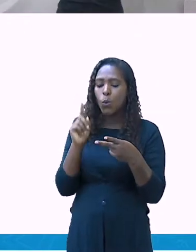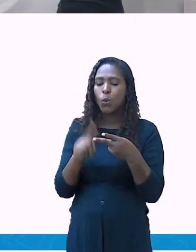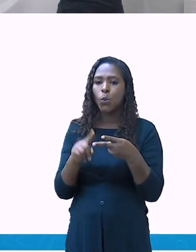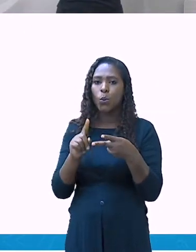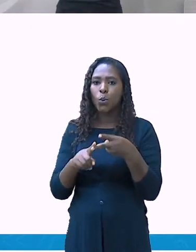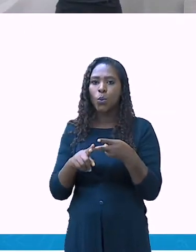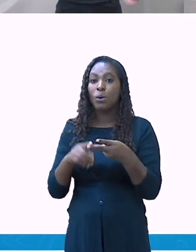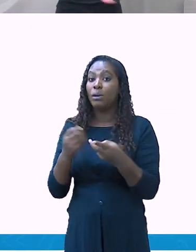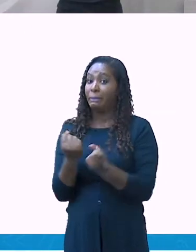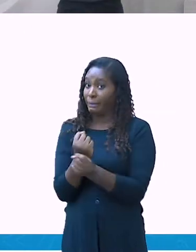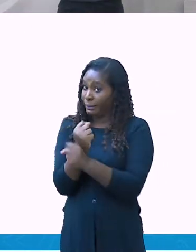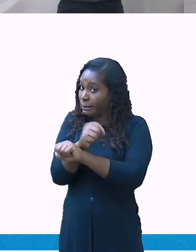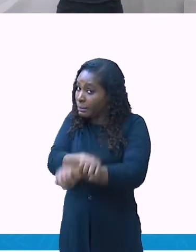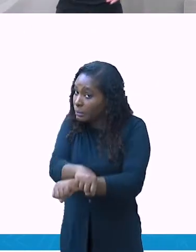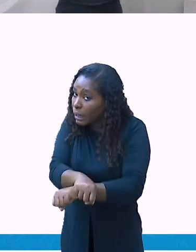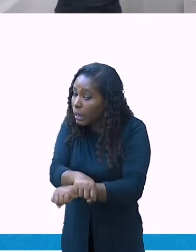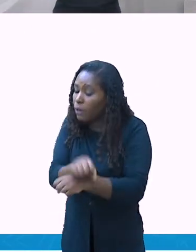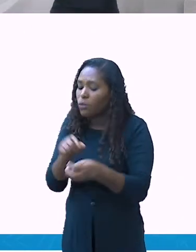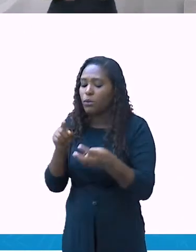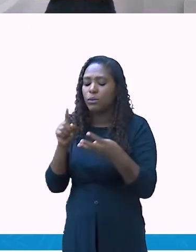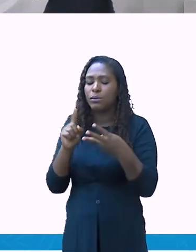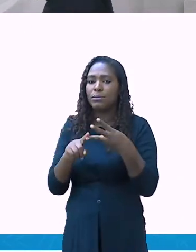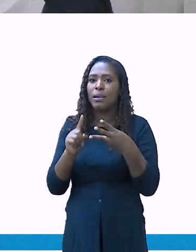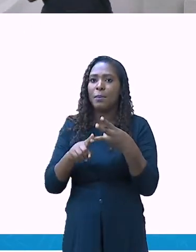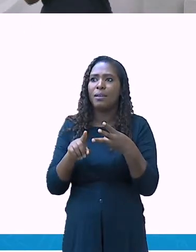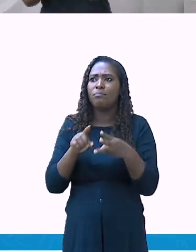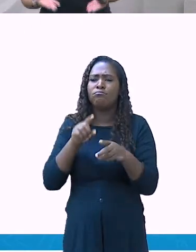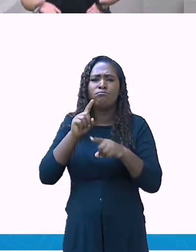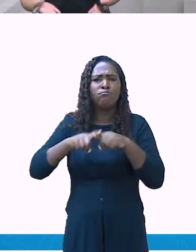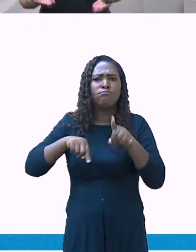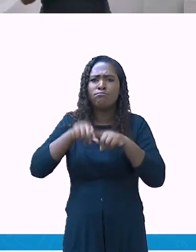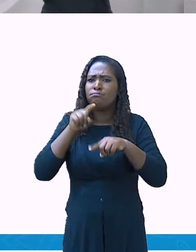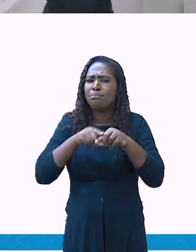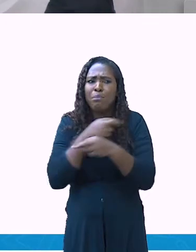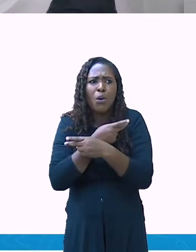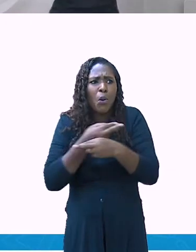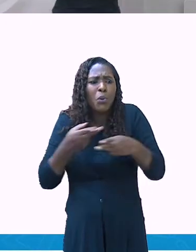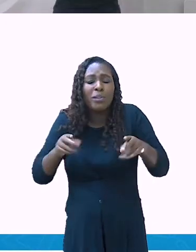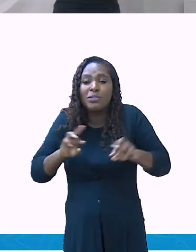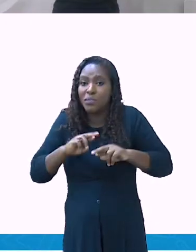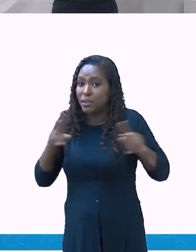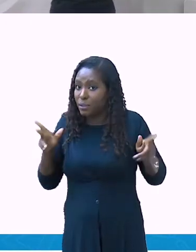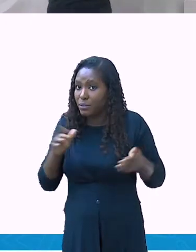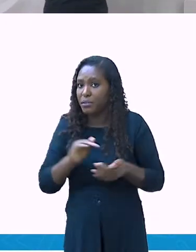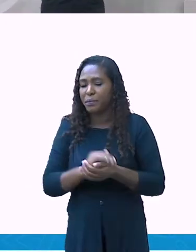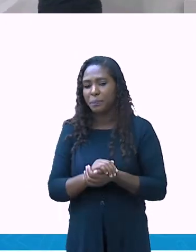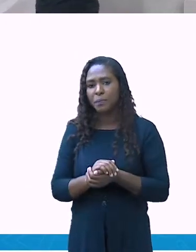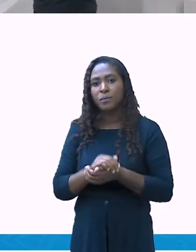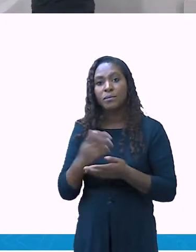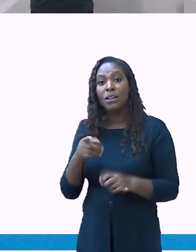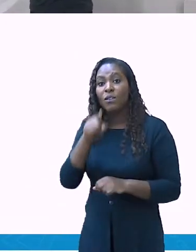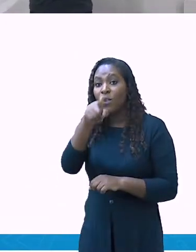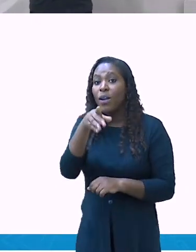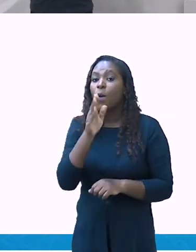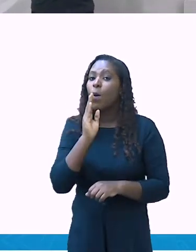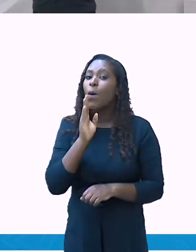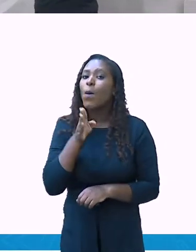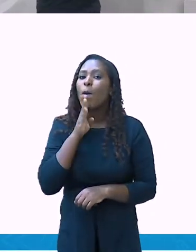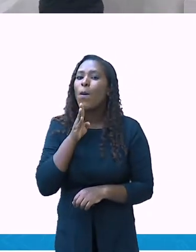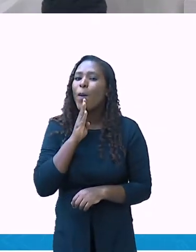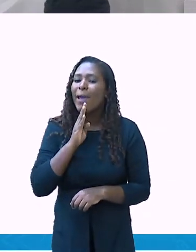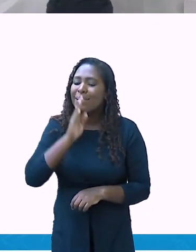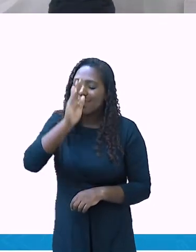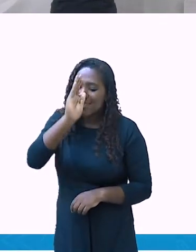já conhecem a história da chegada de Pedro Alves Cabral ao Brasil. Então, a primeira